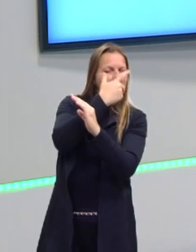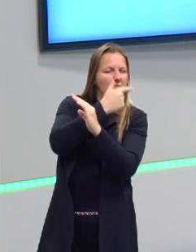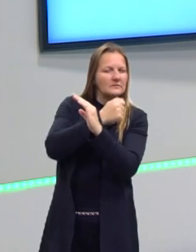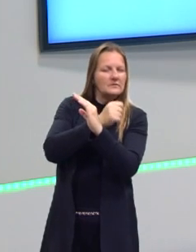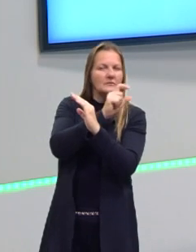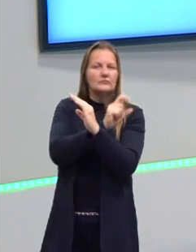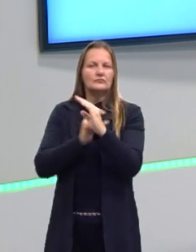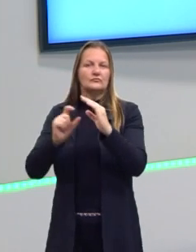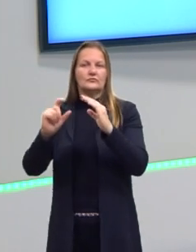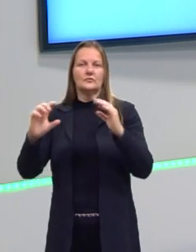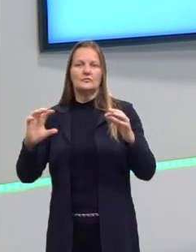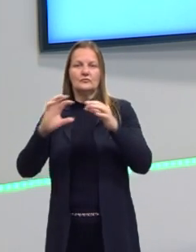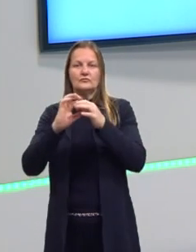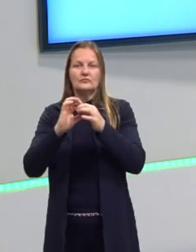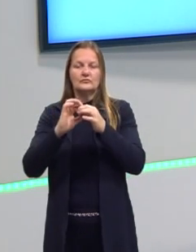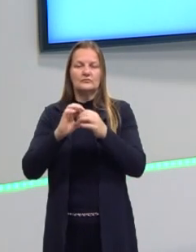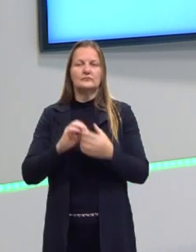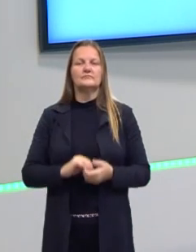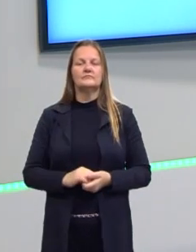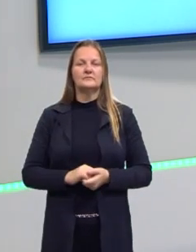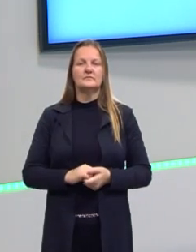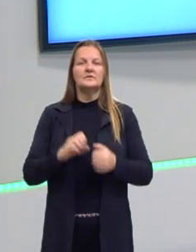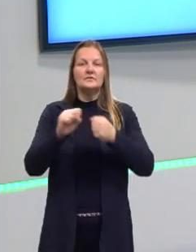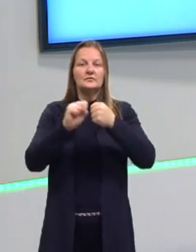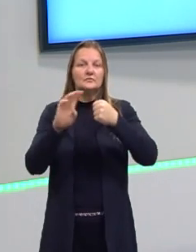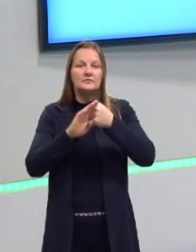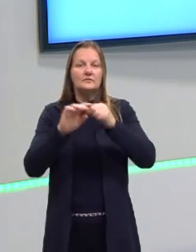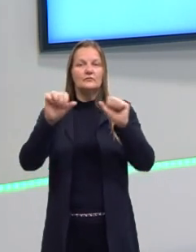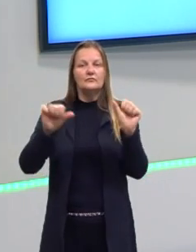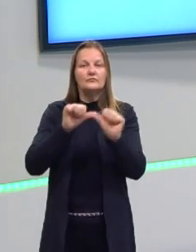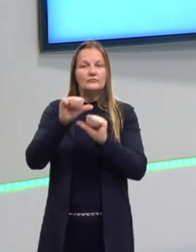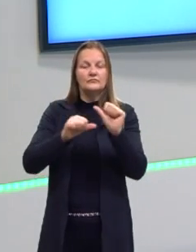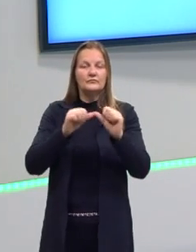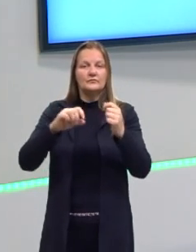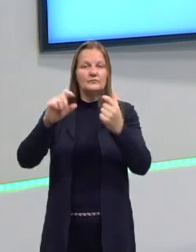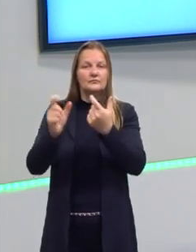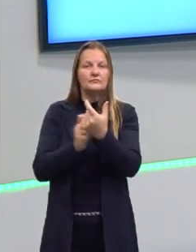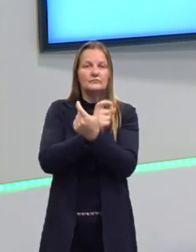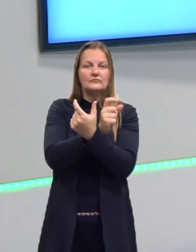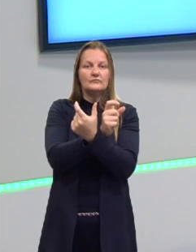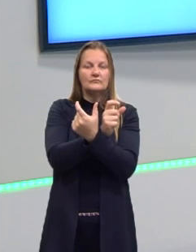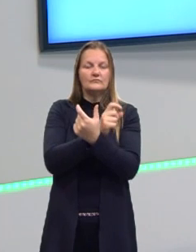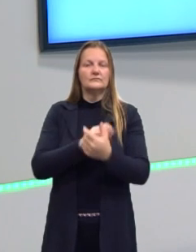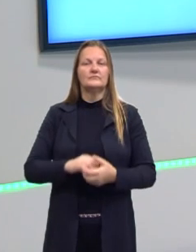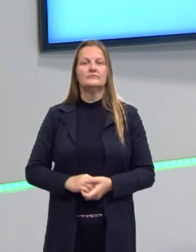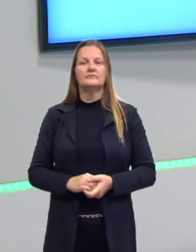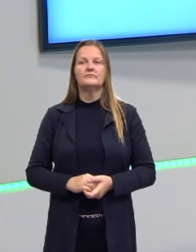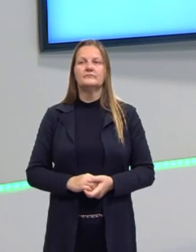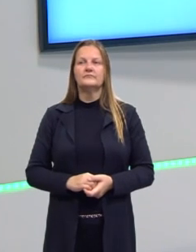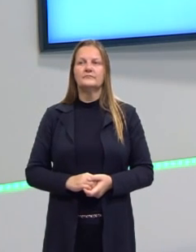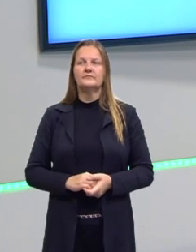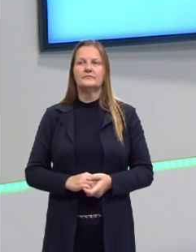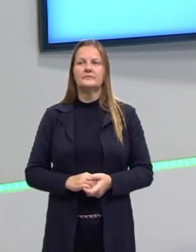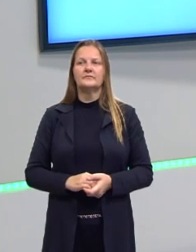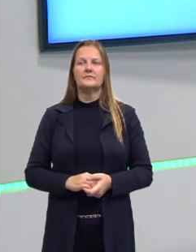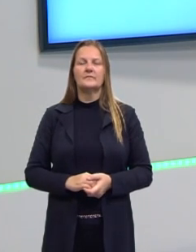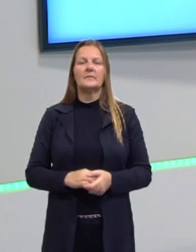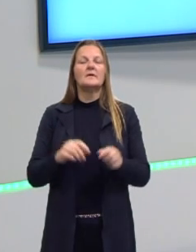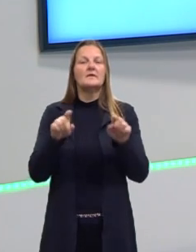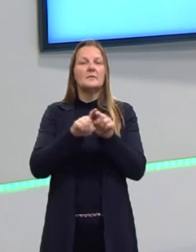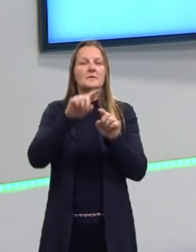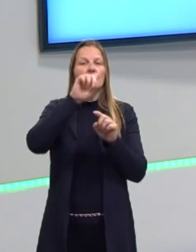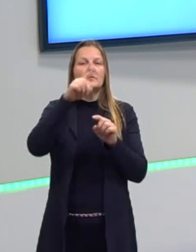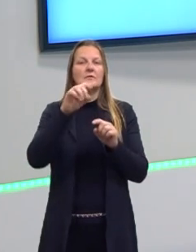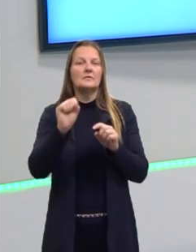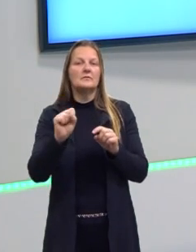Então, é uma modificação do meu substantivo. E não esqueçam também que esse apóstrofe S aqui, ele